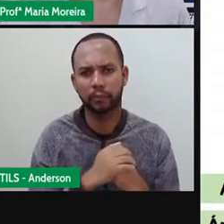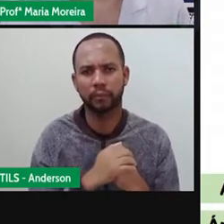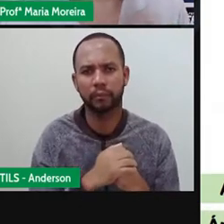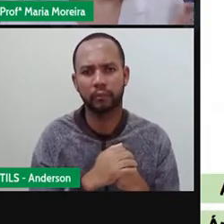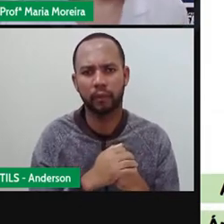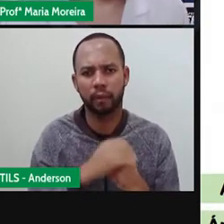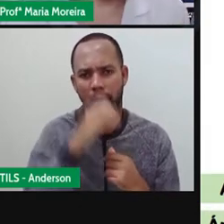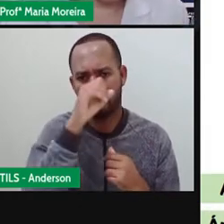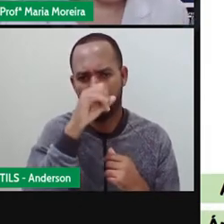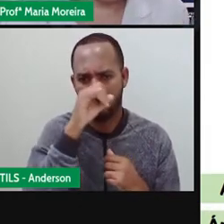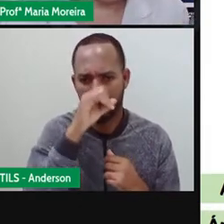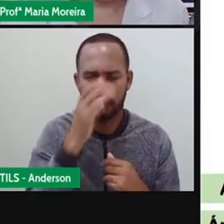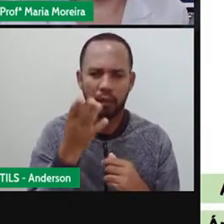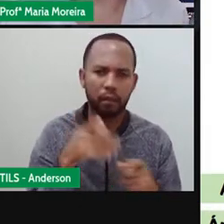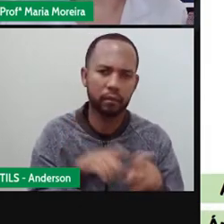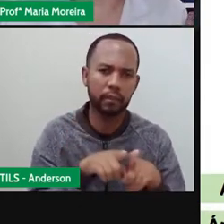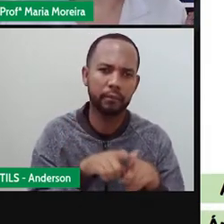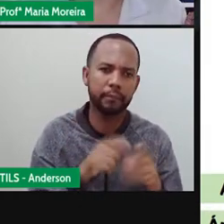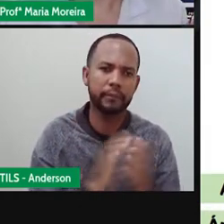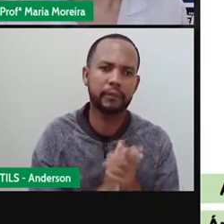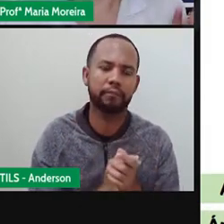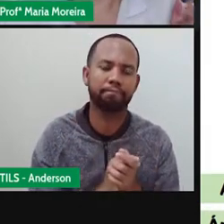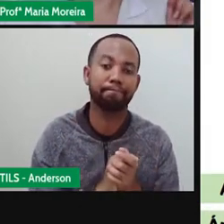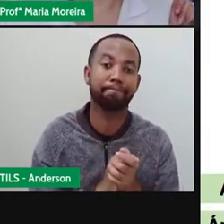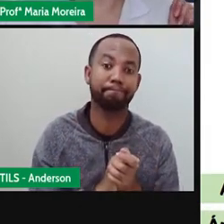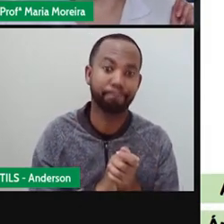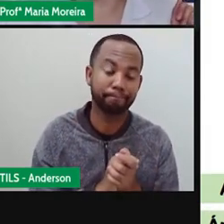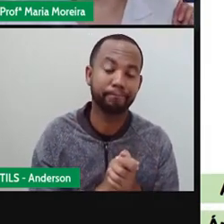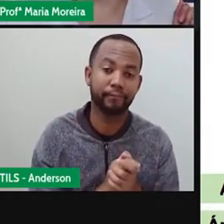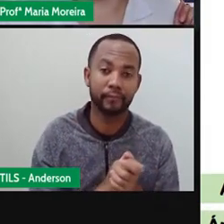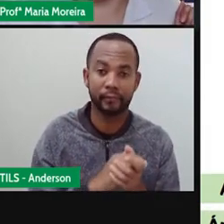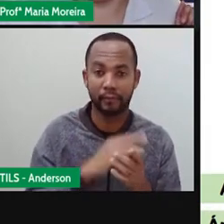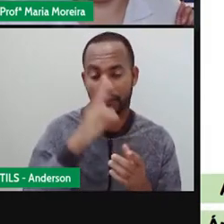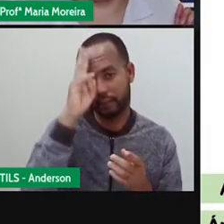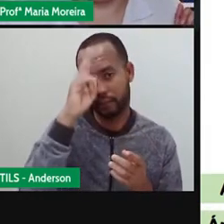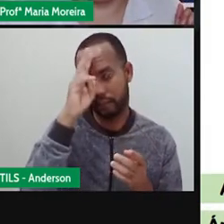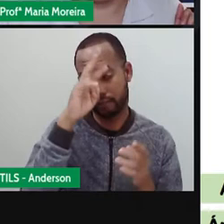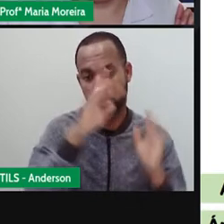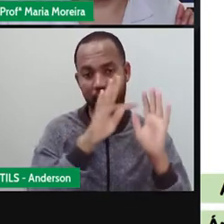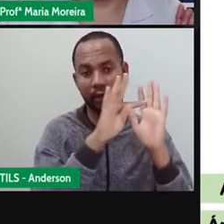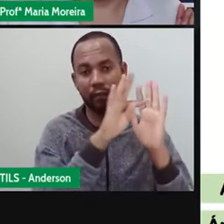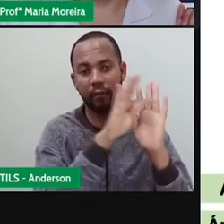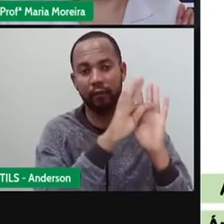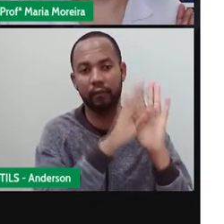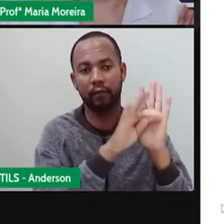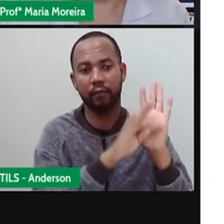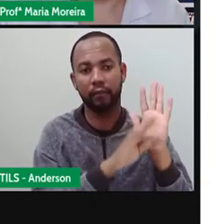uma tipologia textual, né? Será que é sobre ela que vamos falar hoje?